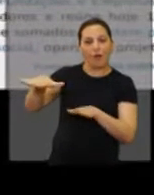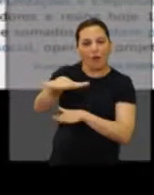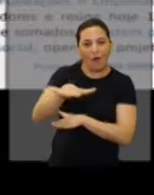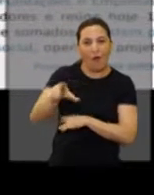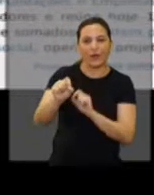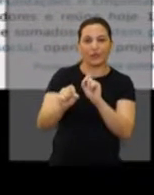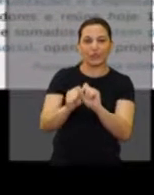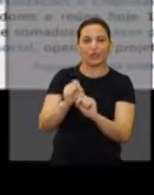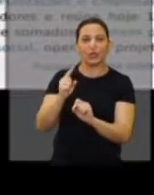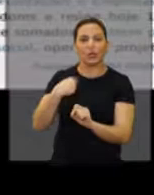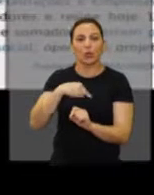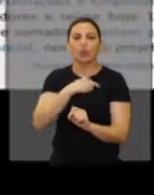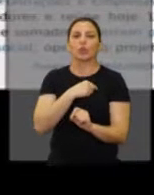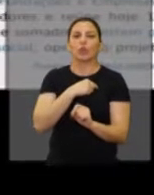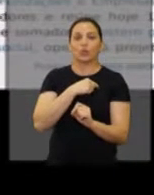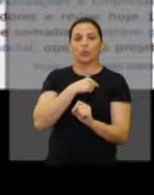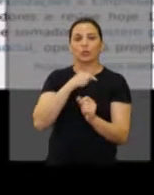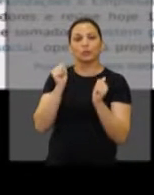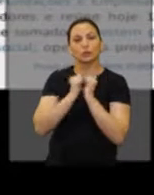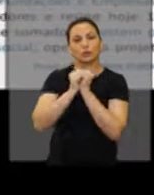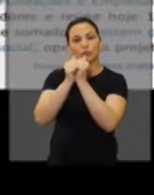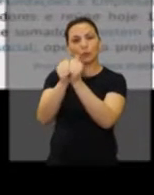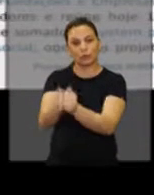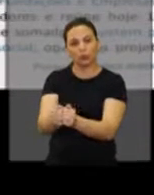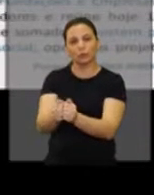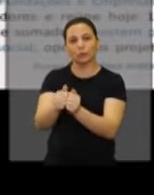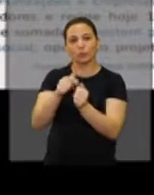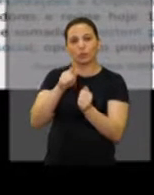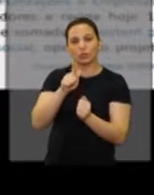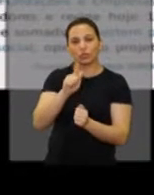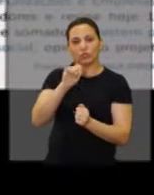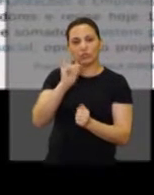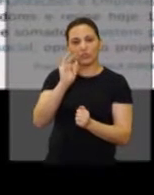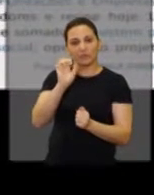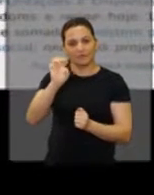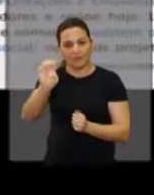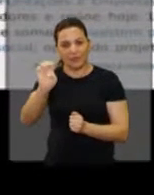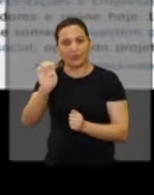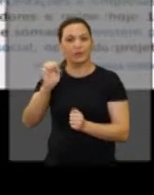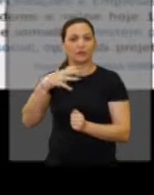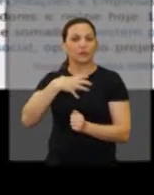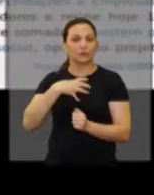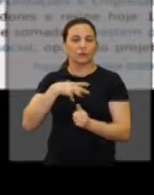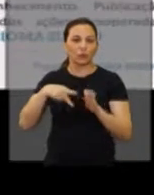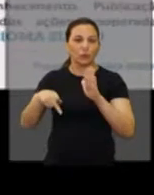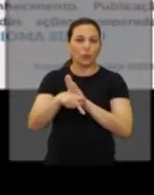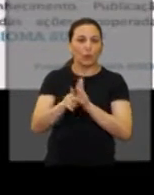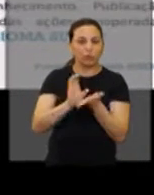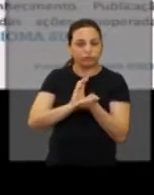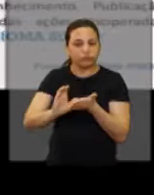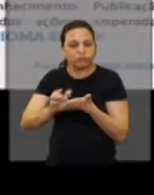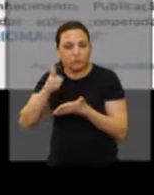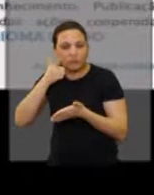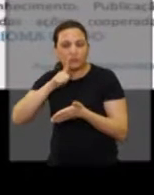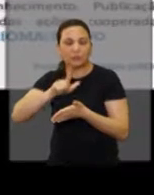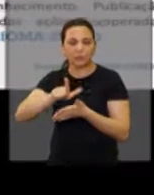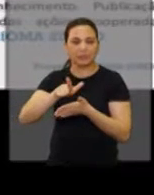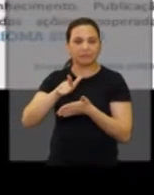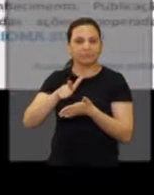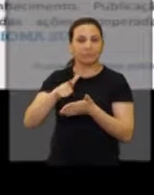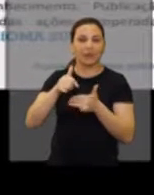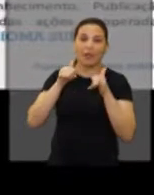estaremos operando junto à GIF, quer dizer, que é uma forma de recurso.